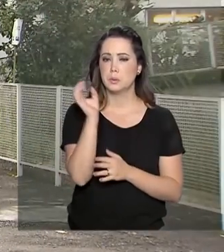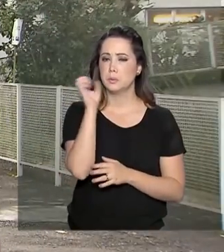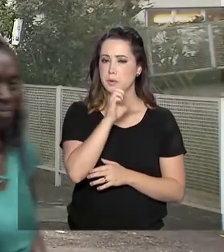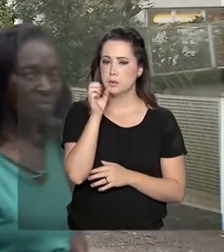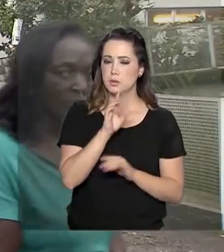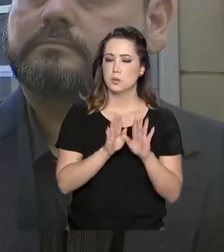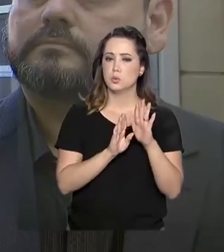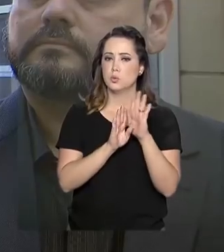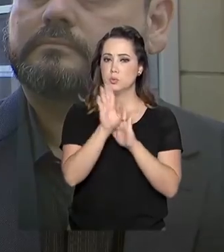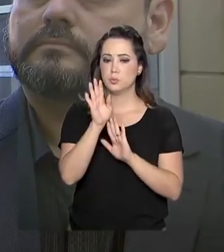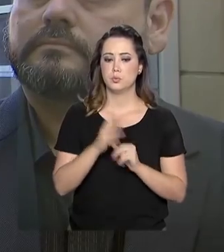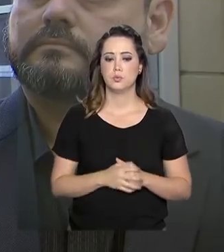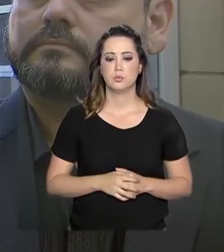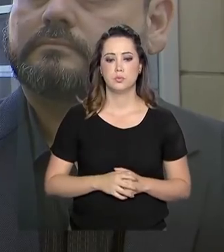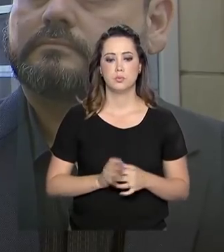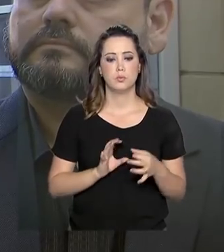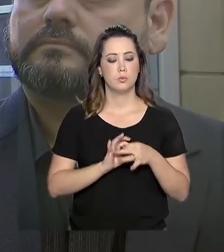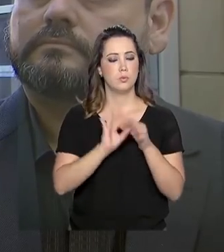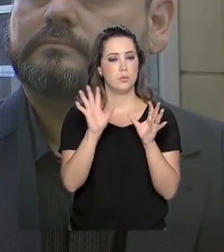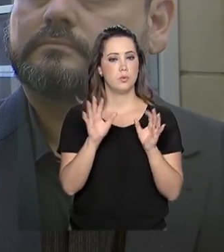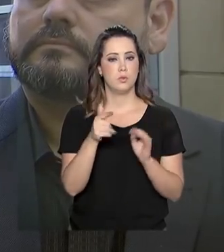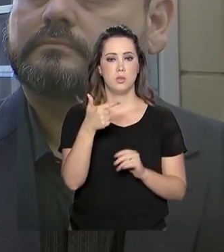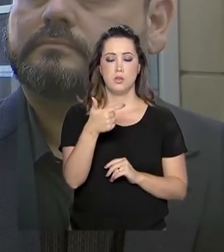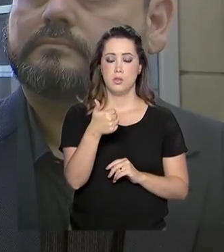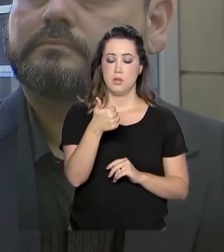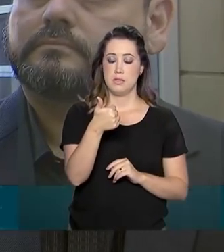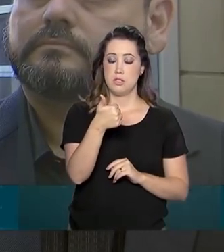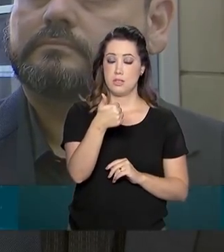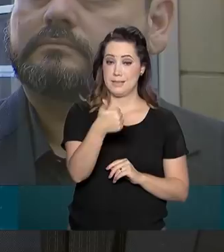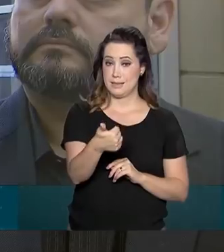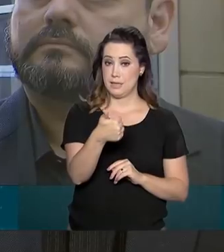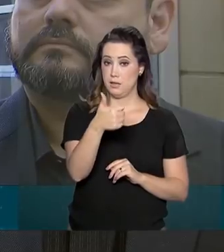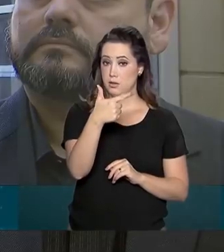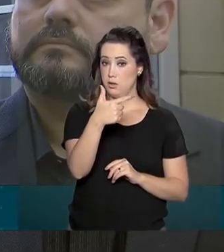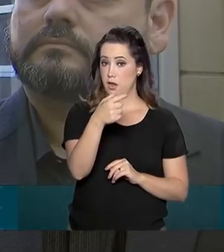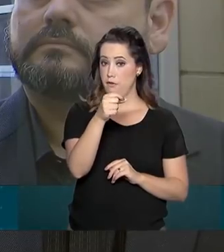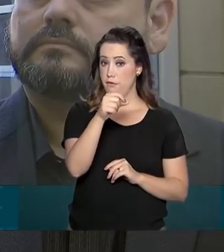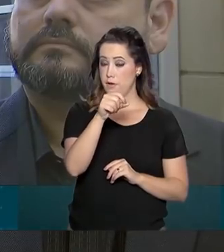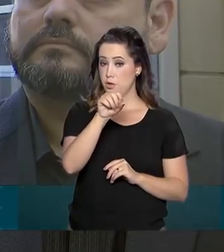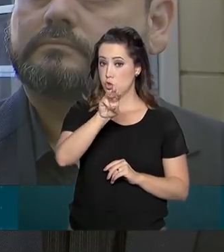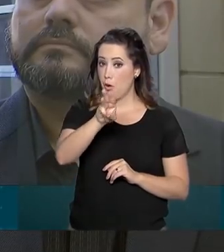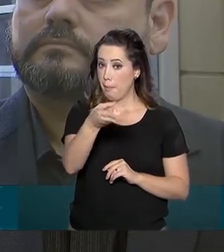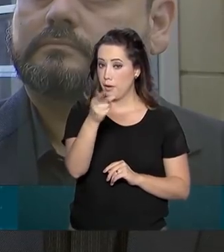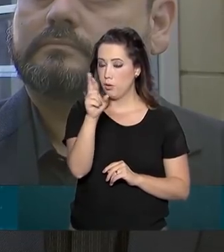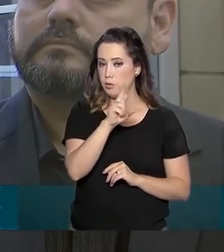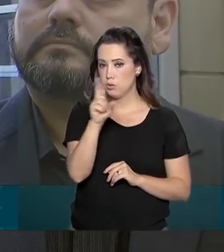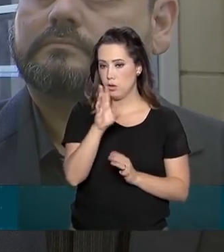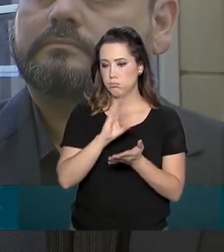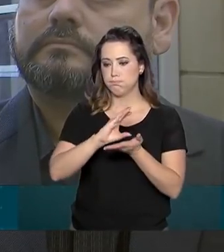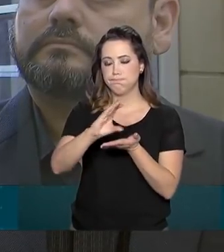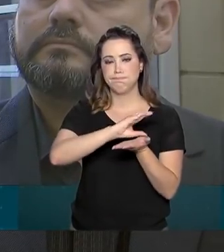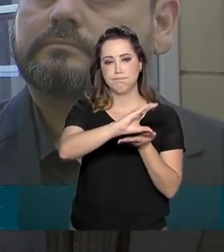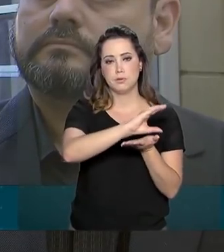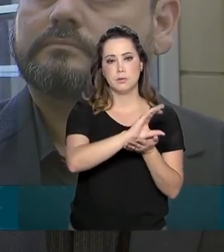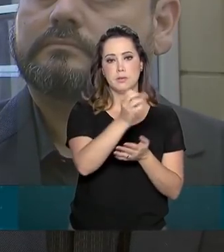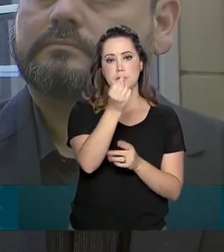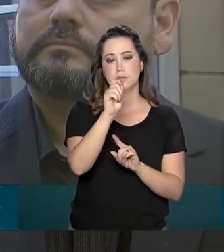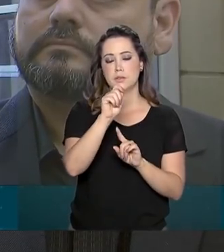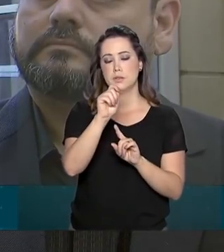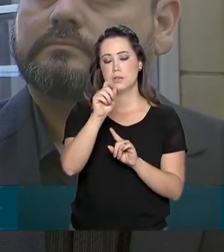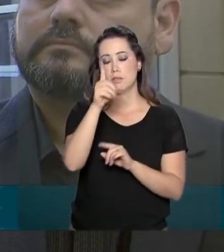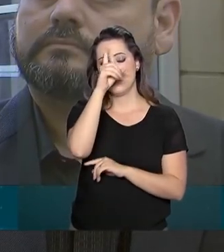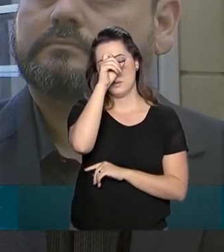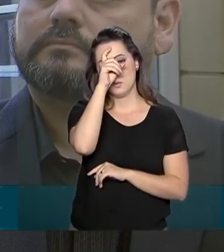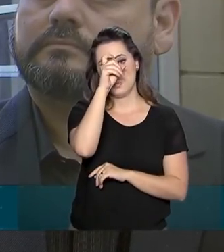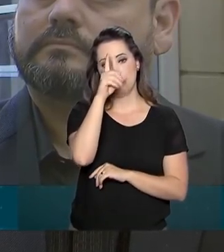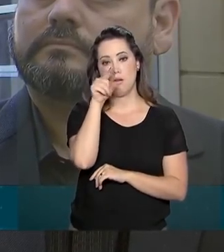tiveram aumento. A liberação de 120 milhões, o Ministério da Saúde liberou para esses seis hospitais para reformas